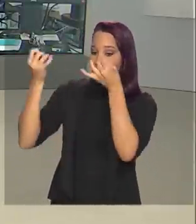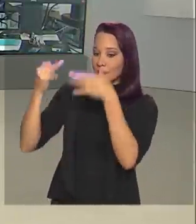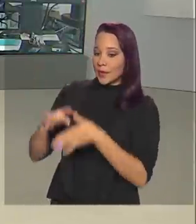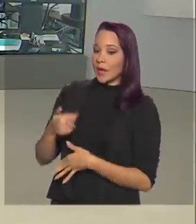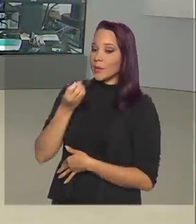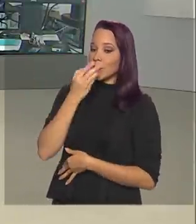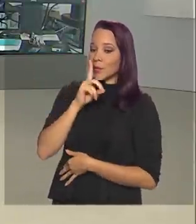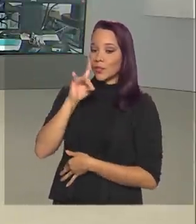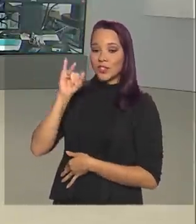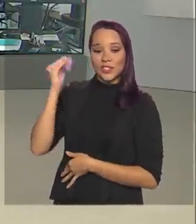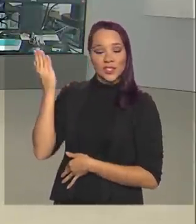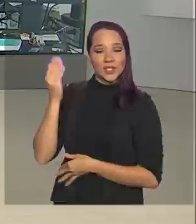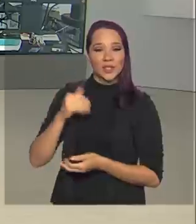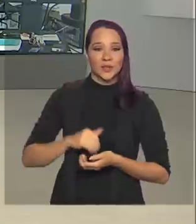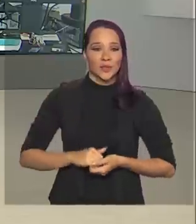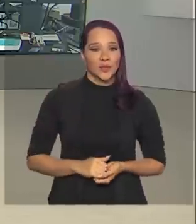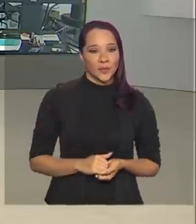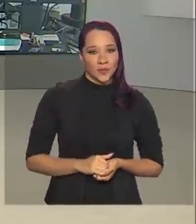Cláudia. Bom dia.